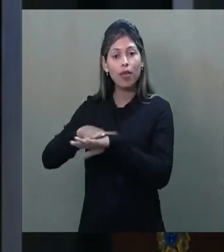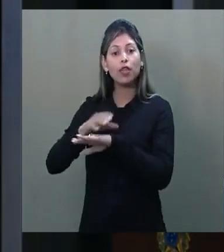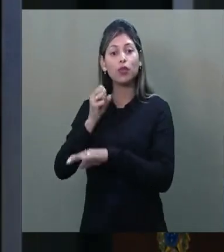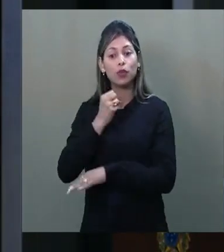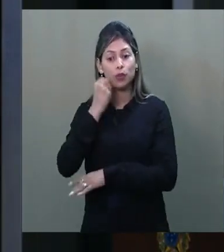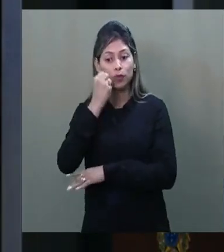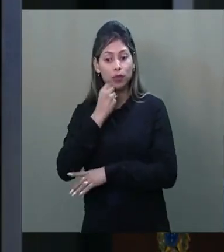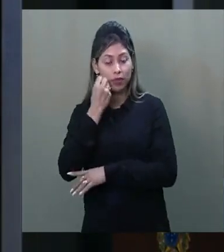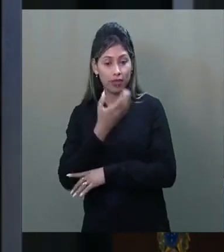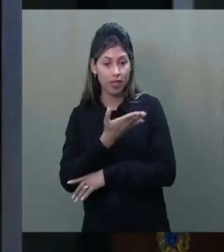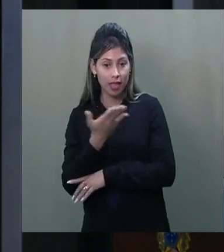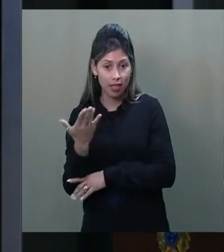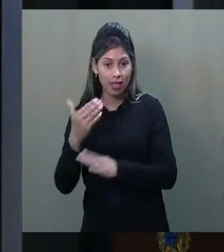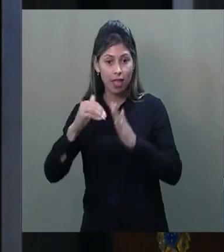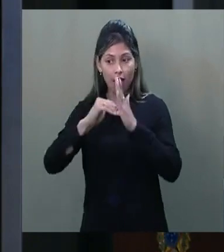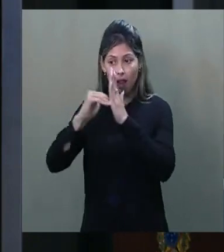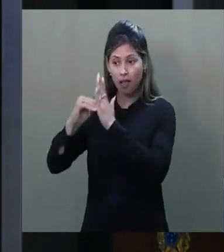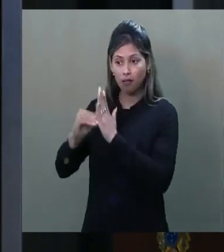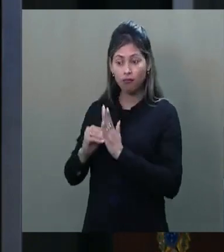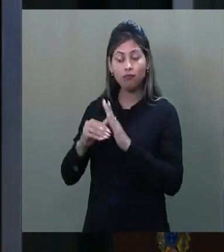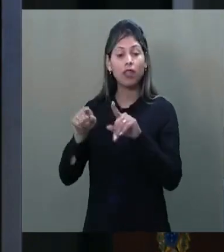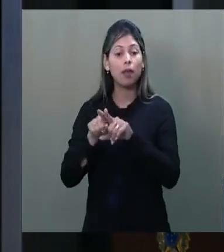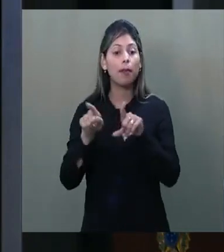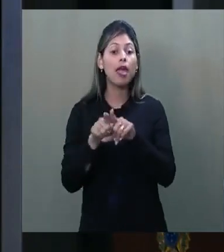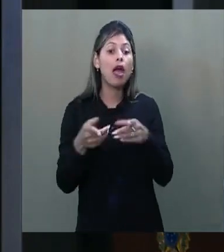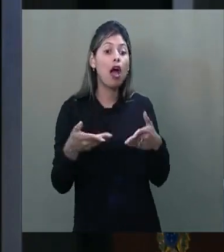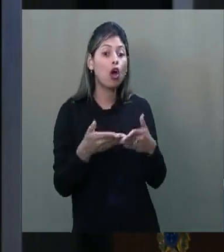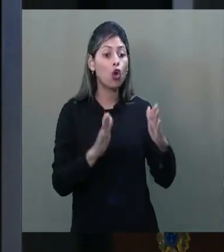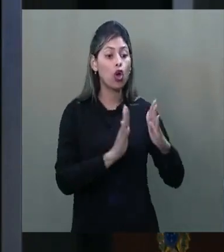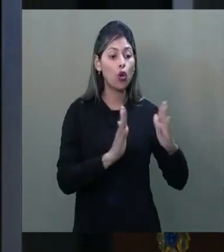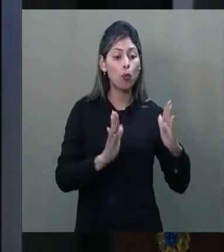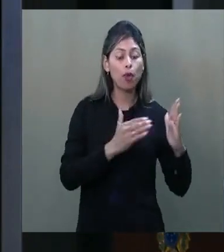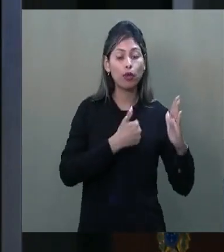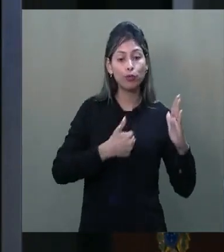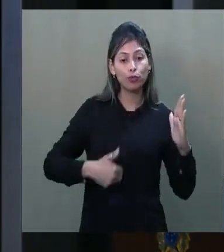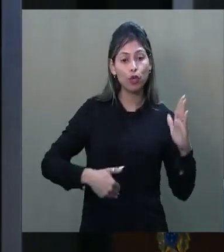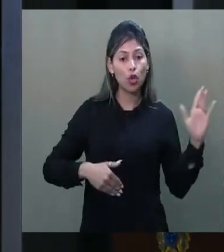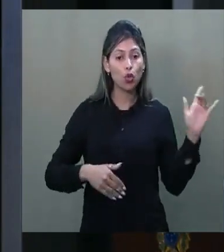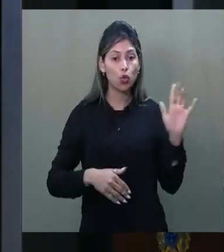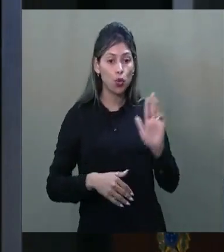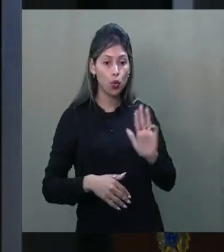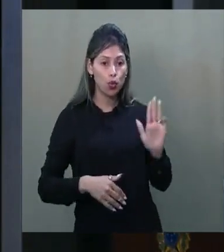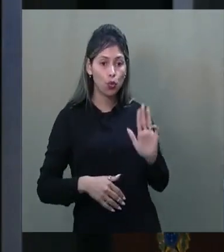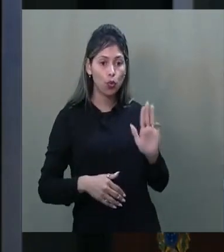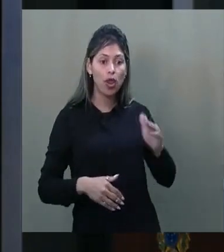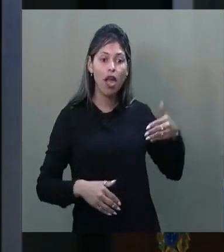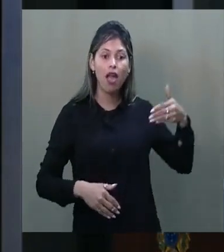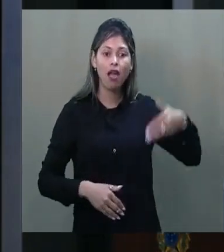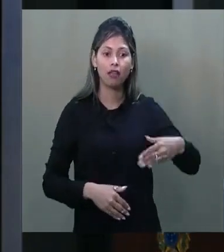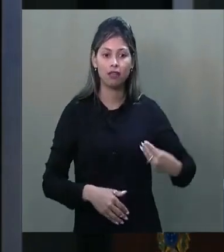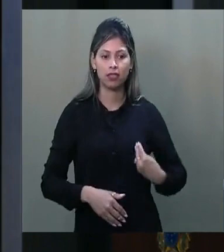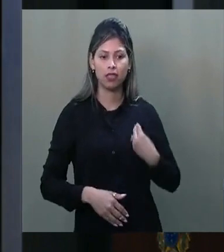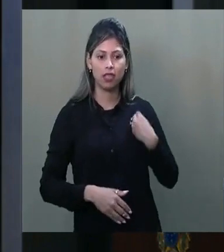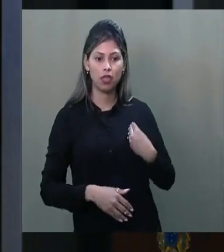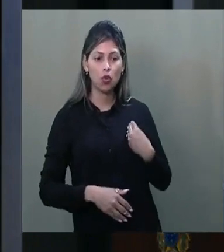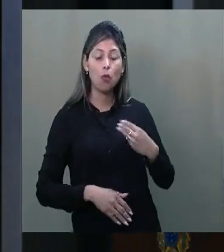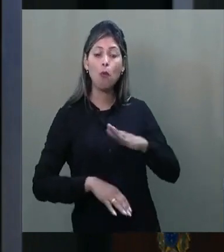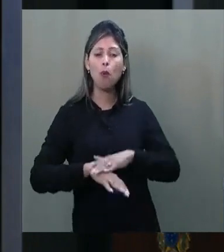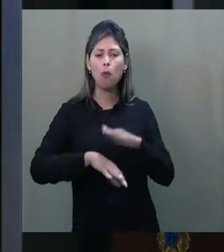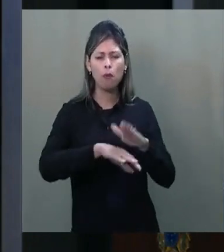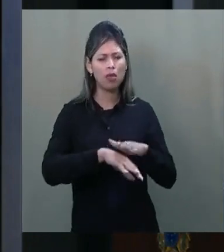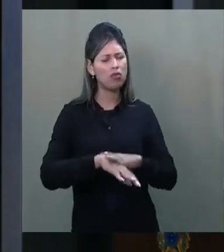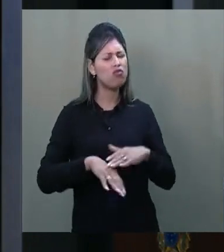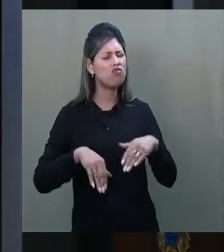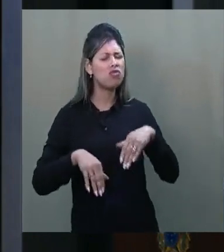retorna ao poder, agora, após uma das eleições mais conturbadas da nossa história,